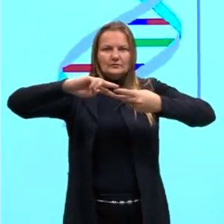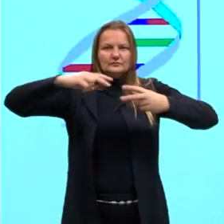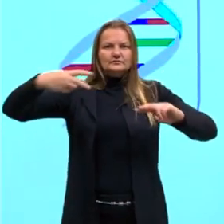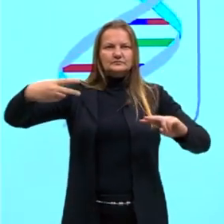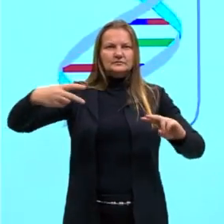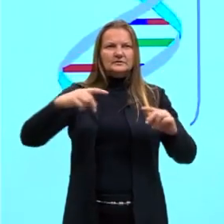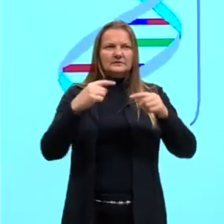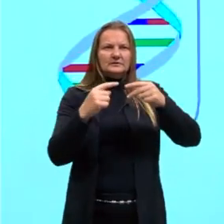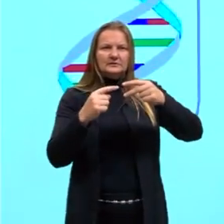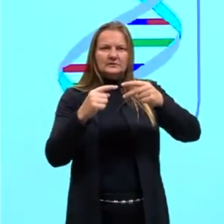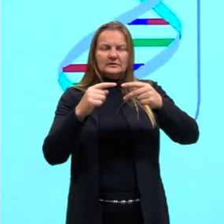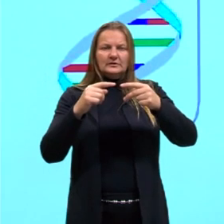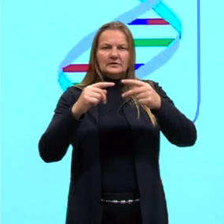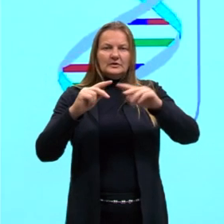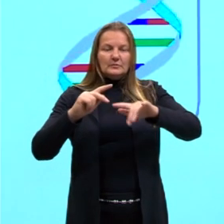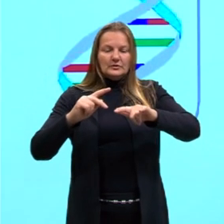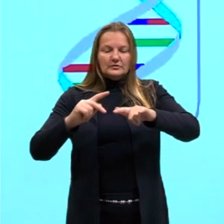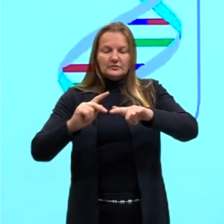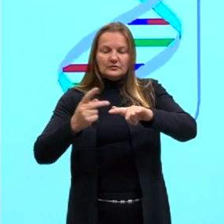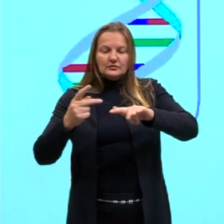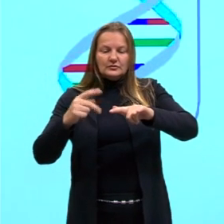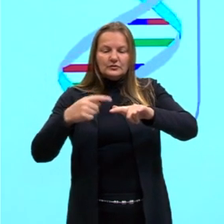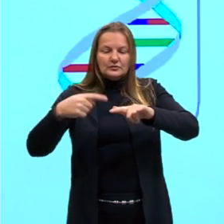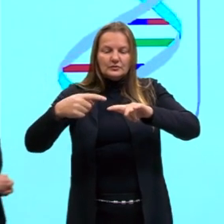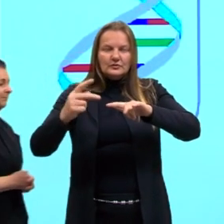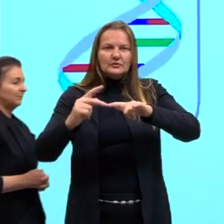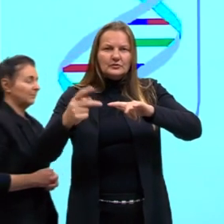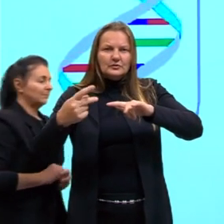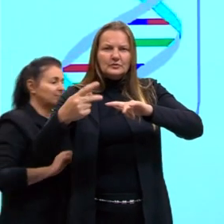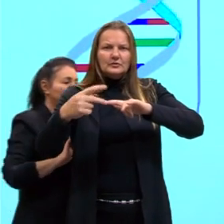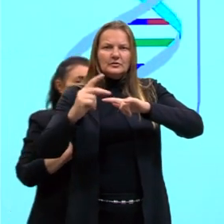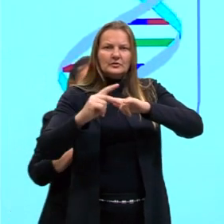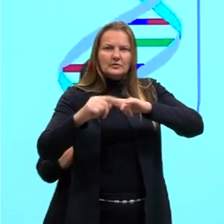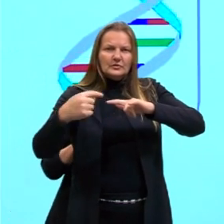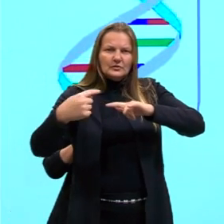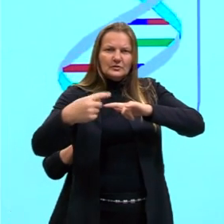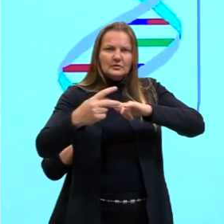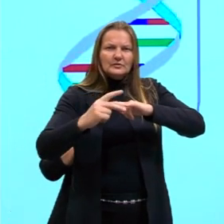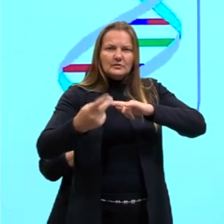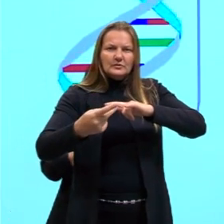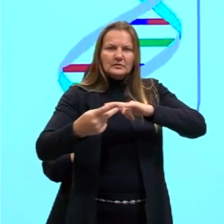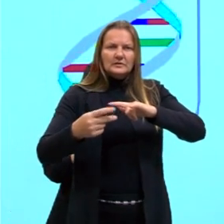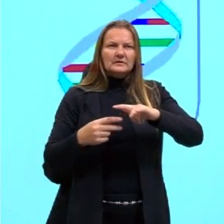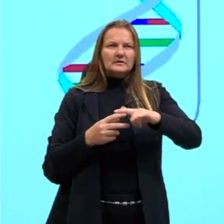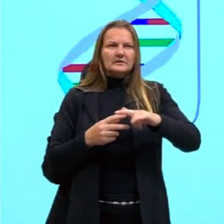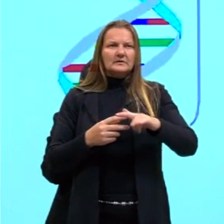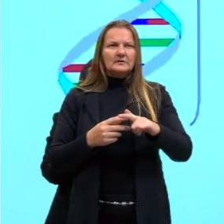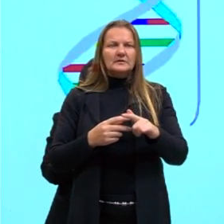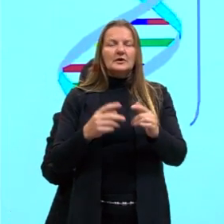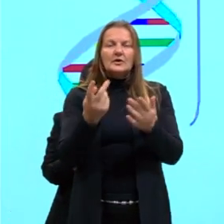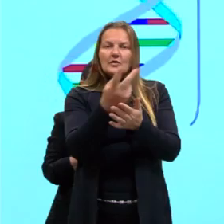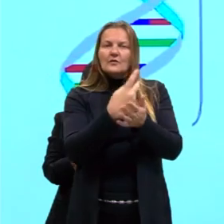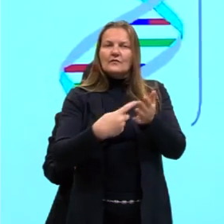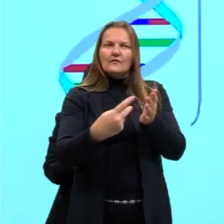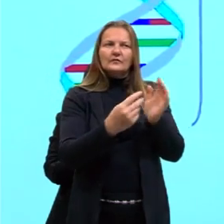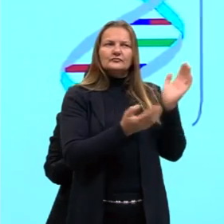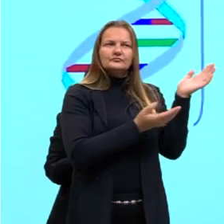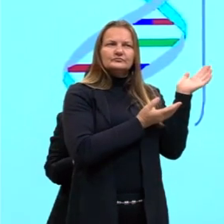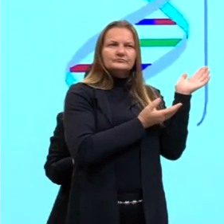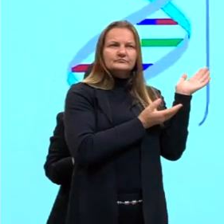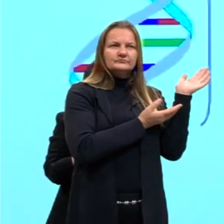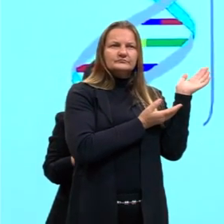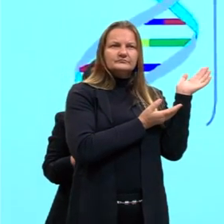vai se enrolando nas estonas. E vocês vão enjoar, mas vão gravar bem essa parte. Vai se enrolando cada vez